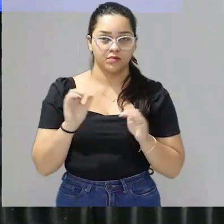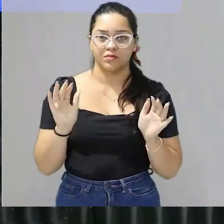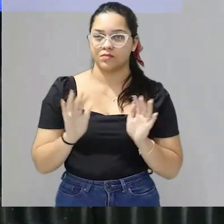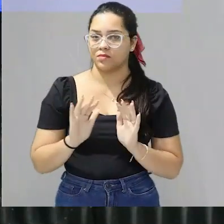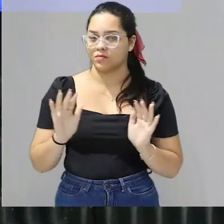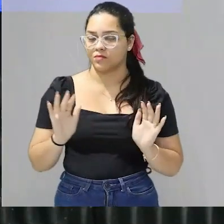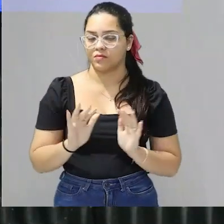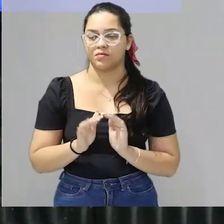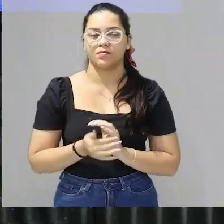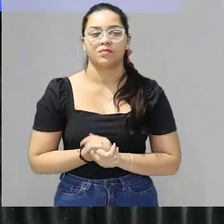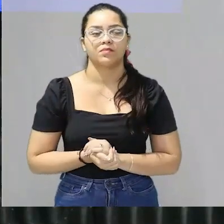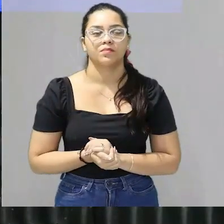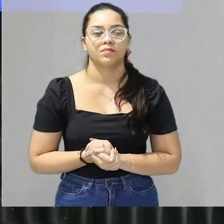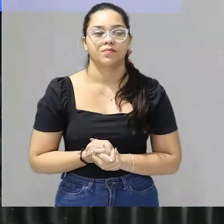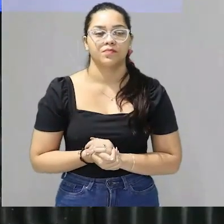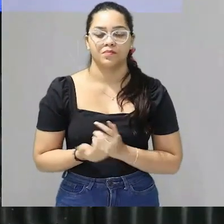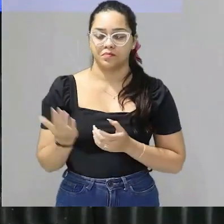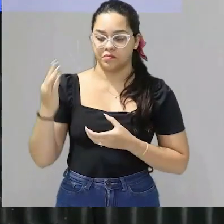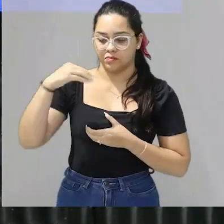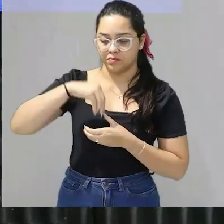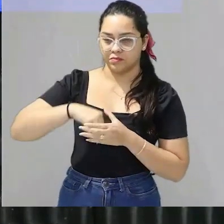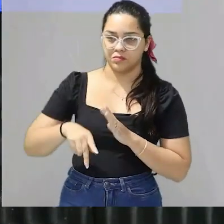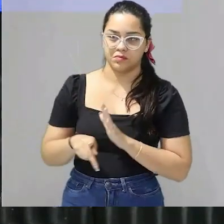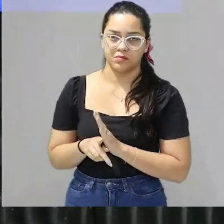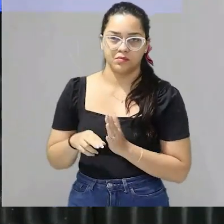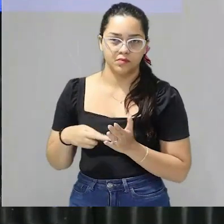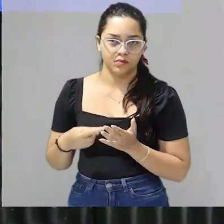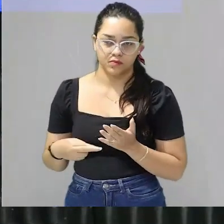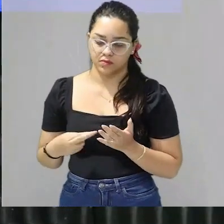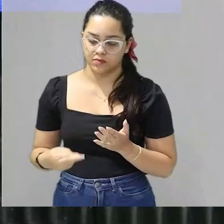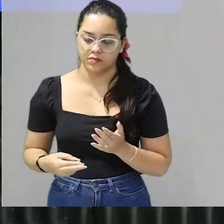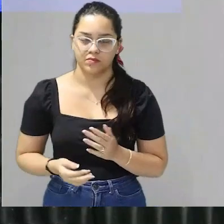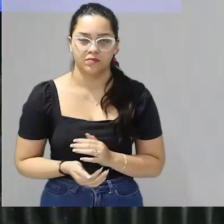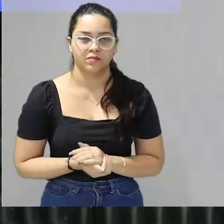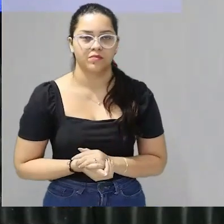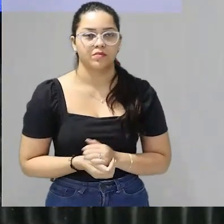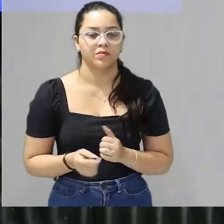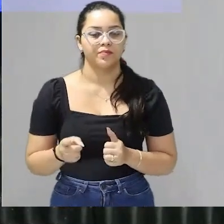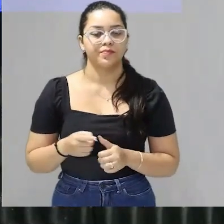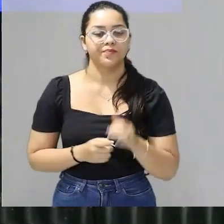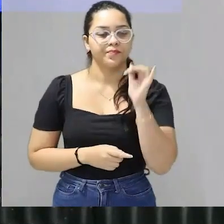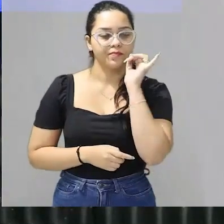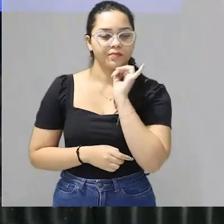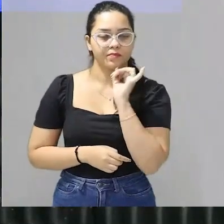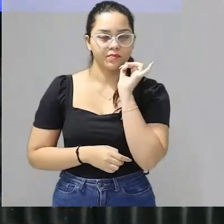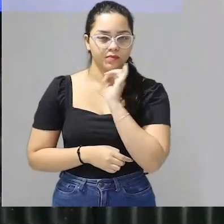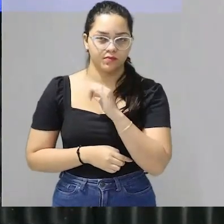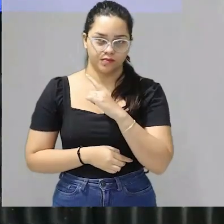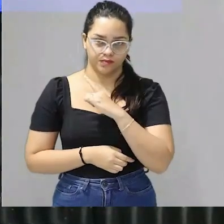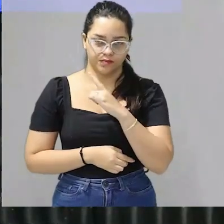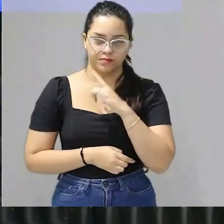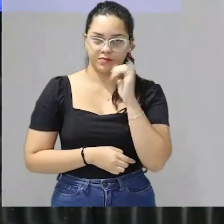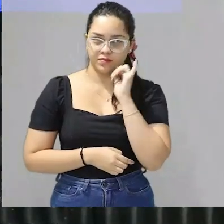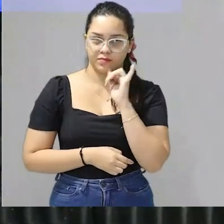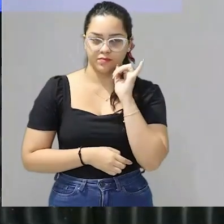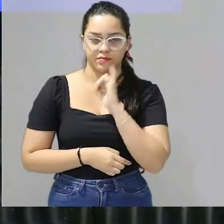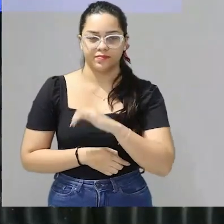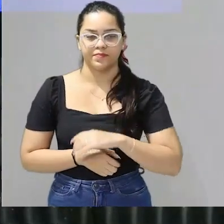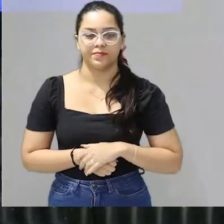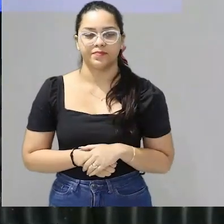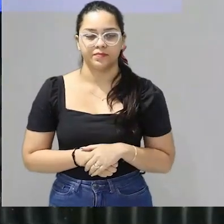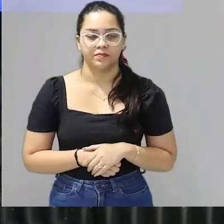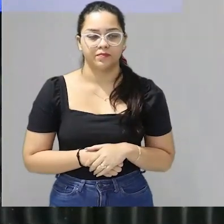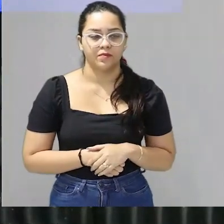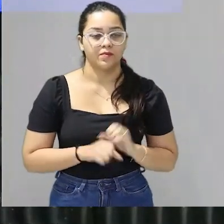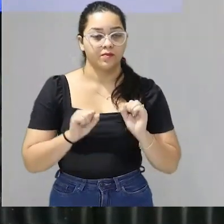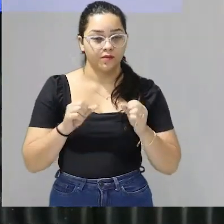nada disso então não se incluam na redação por exemplo olha só esse exemplo aqui é